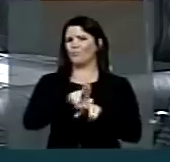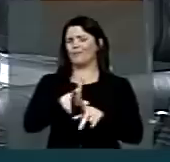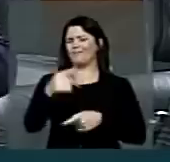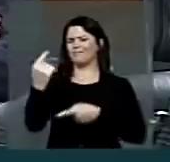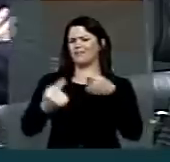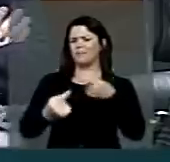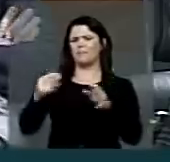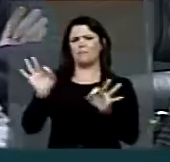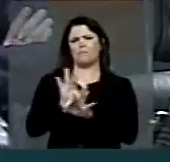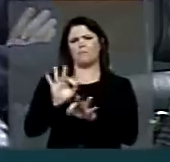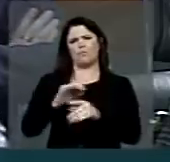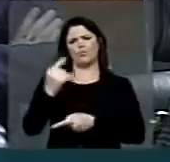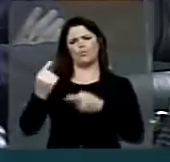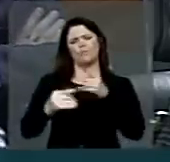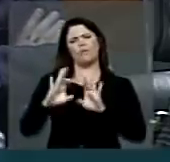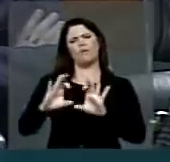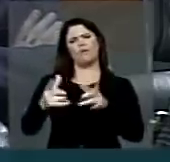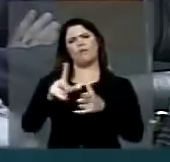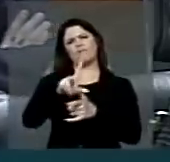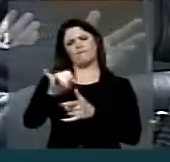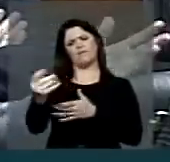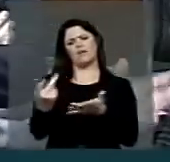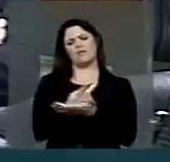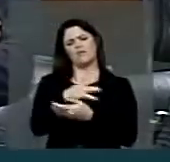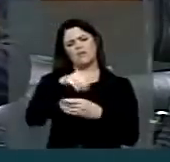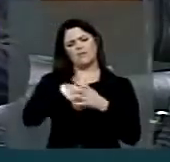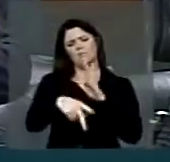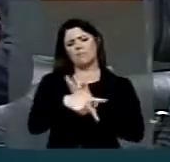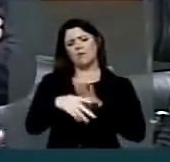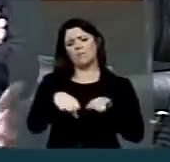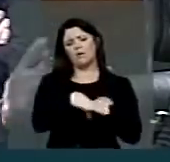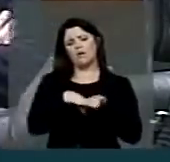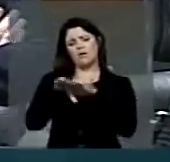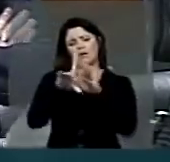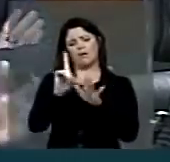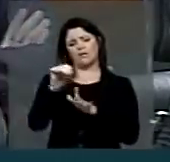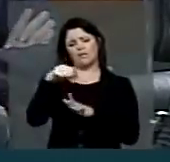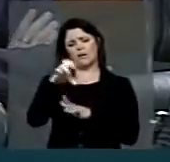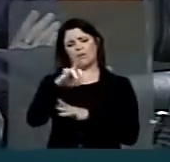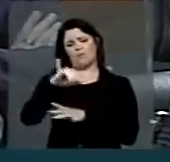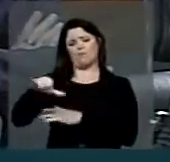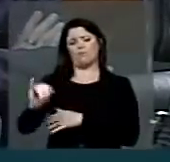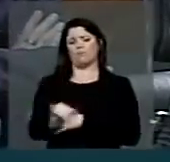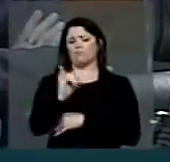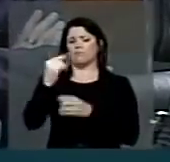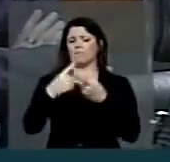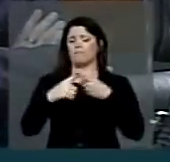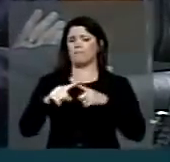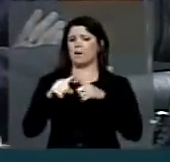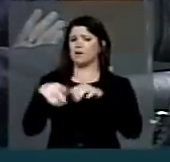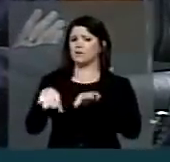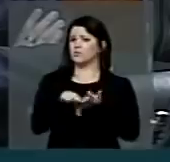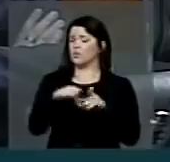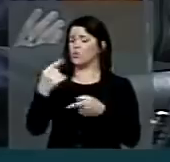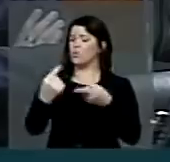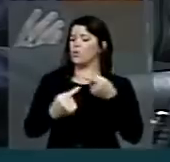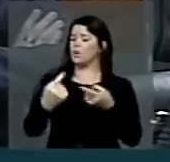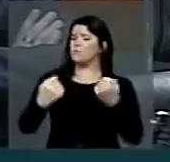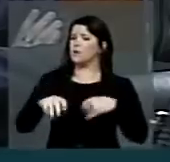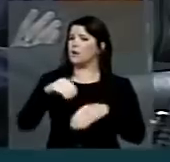debate. O debate, logicamente, que faz parte da democracia é salutar, mas o debate tem que ocorrer